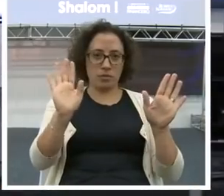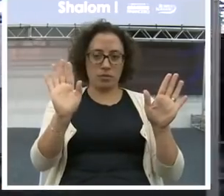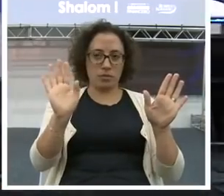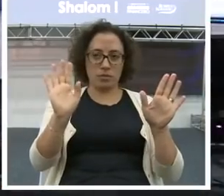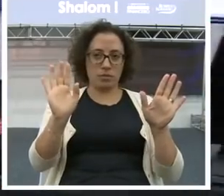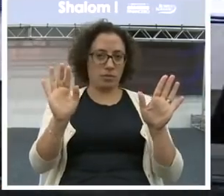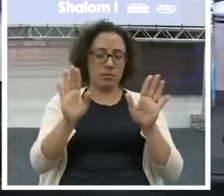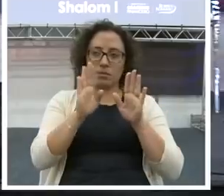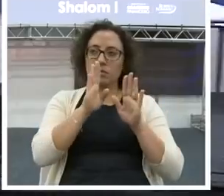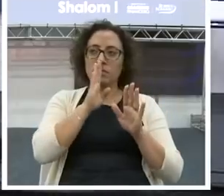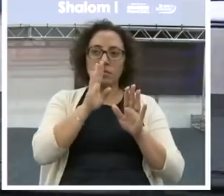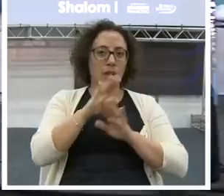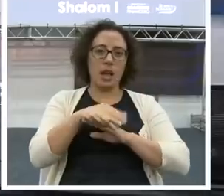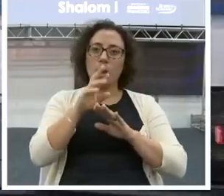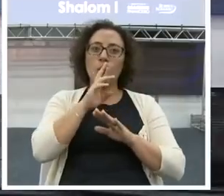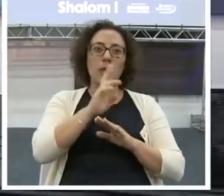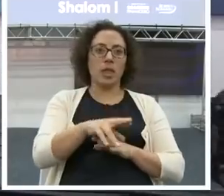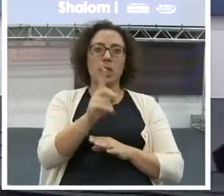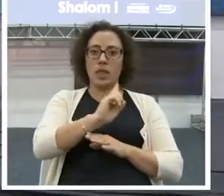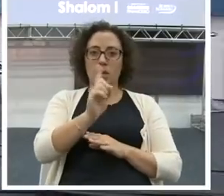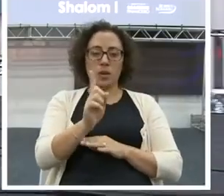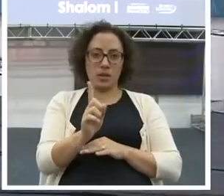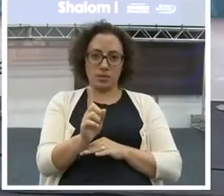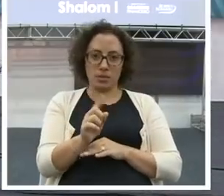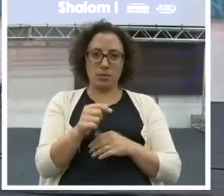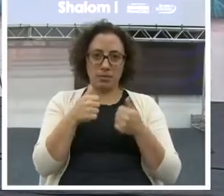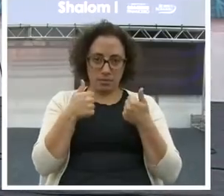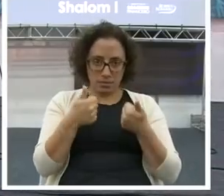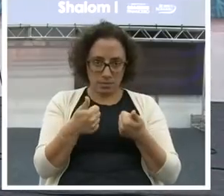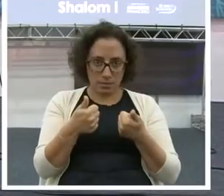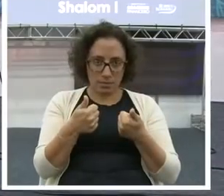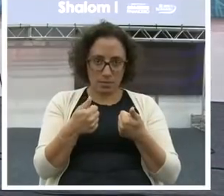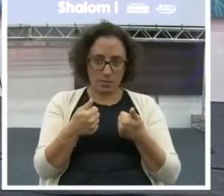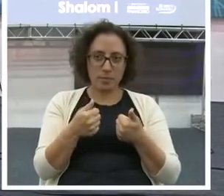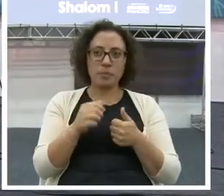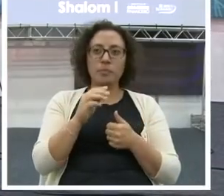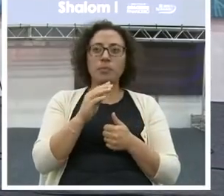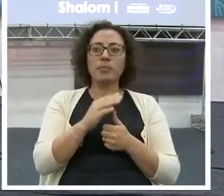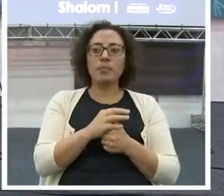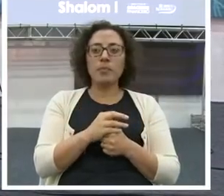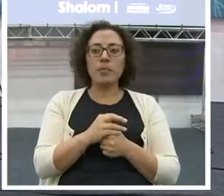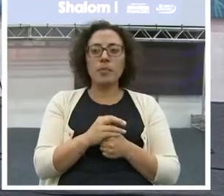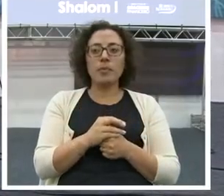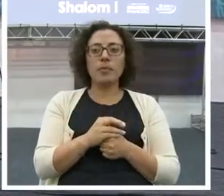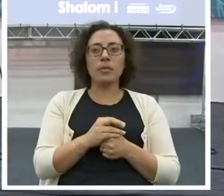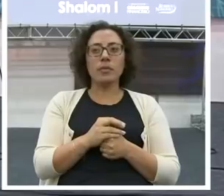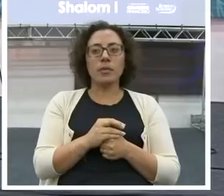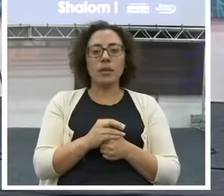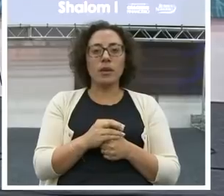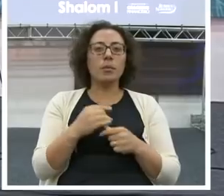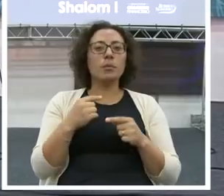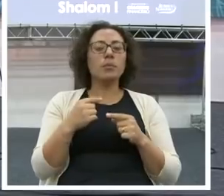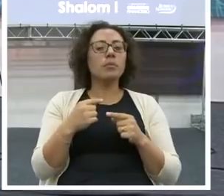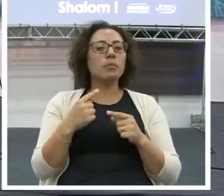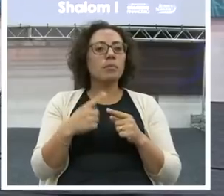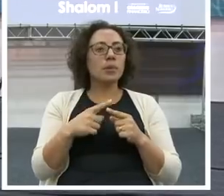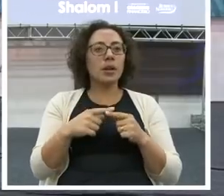Ok? Então, a única que eu não vou responder para vocês é sobre Bitcoins. Um dos motivos é porque eu sou um agente